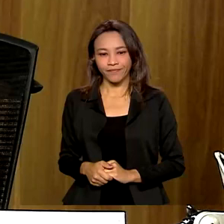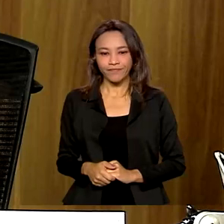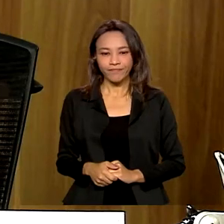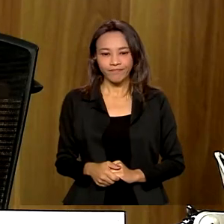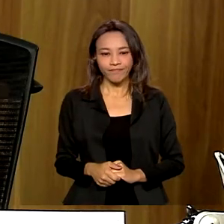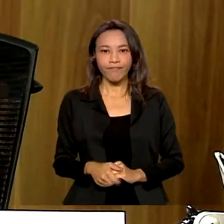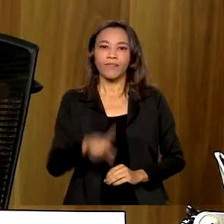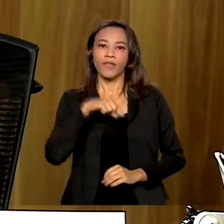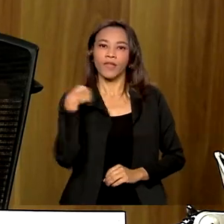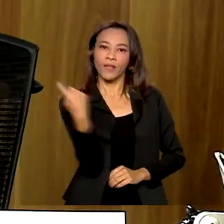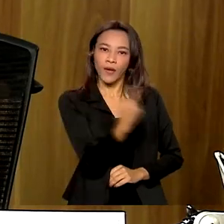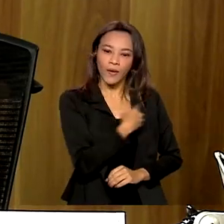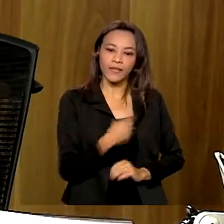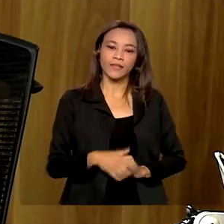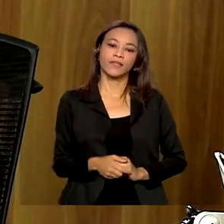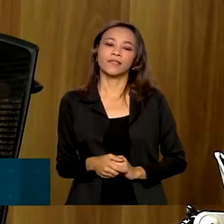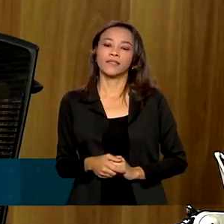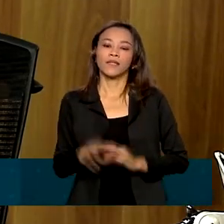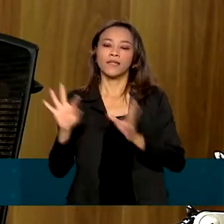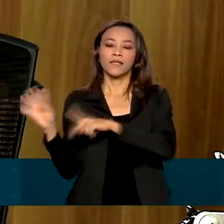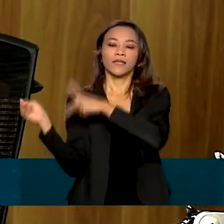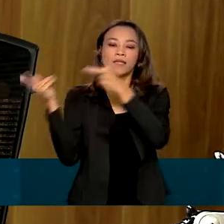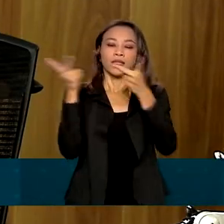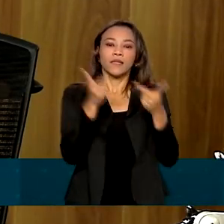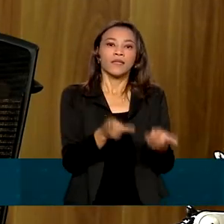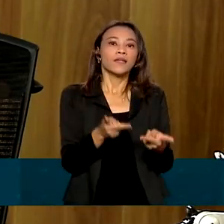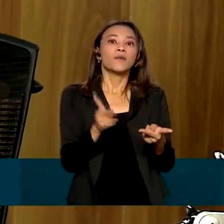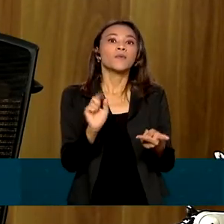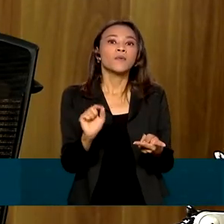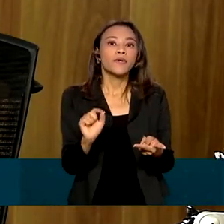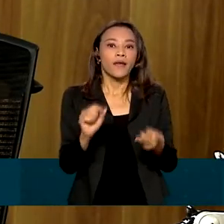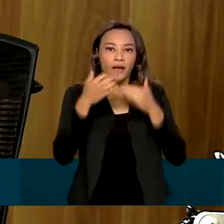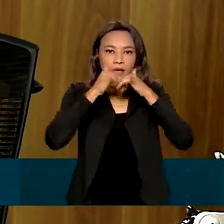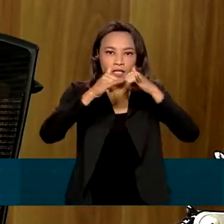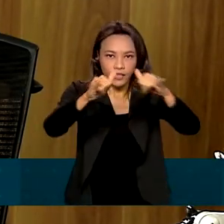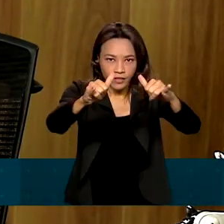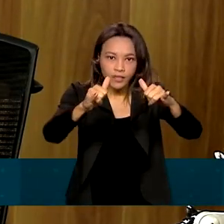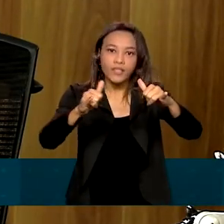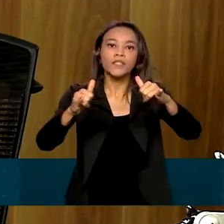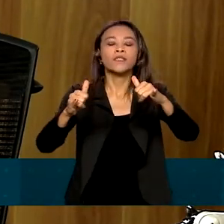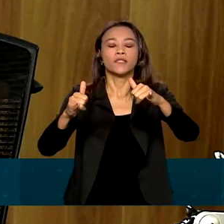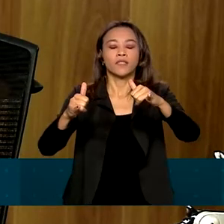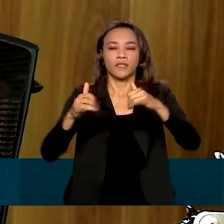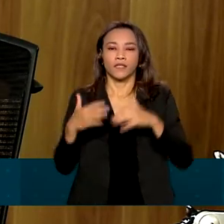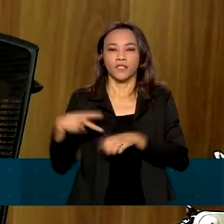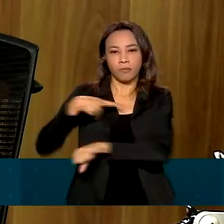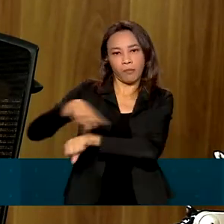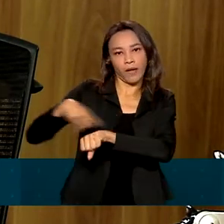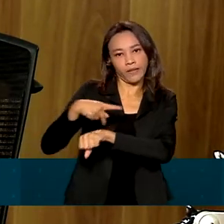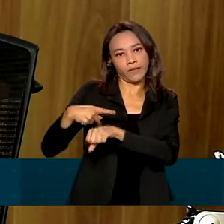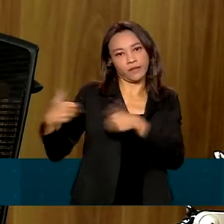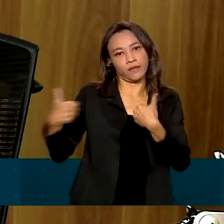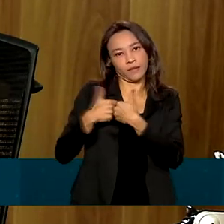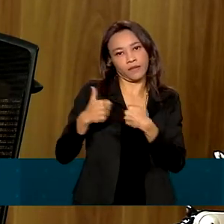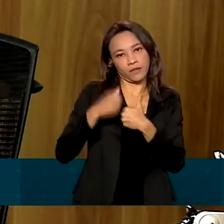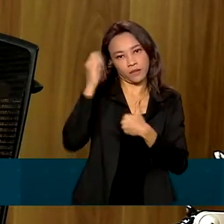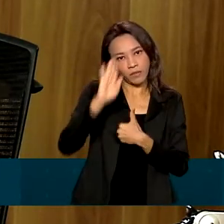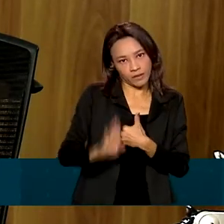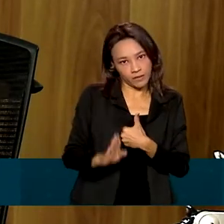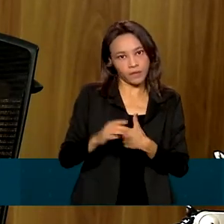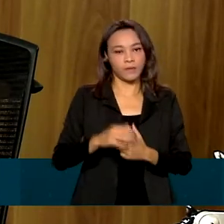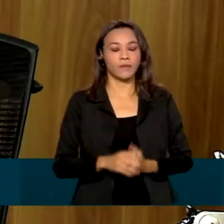Estamos importando energia de países vizinhos quando é necessário, aumentando a oferta